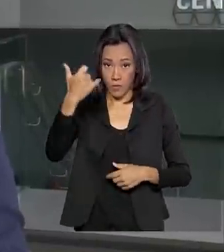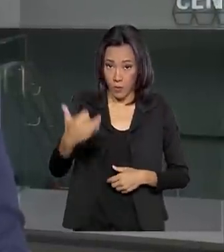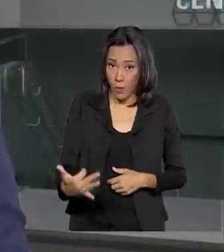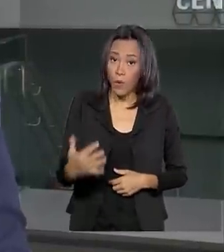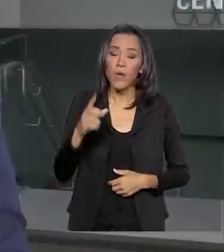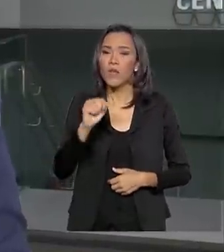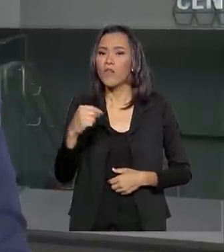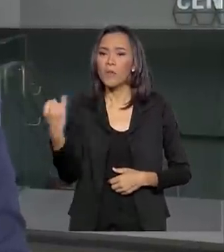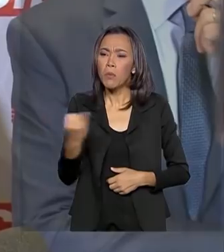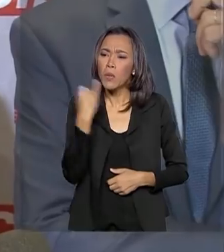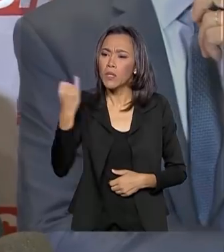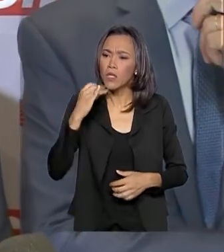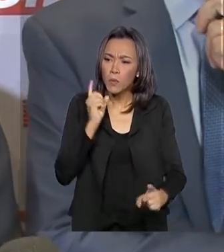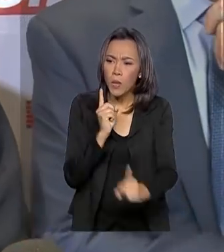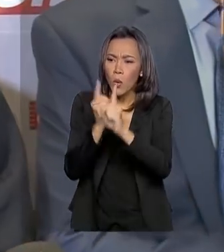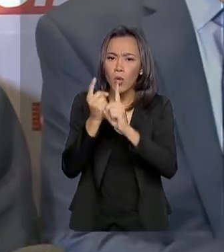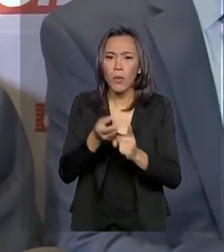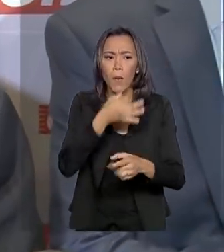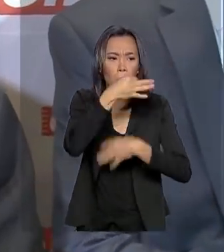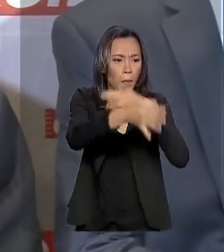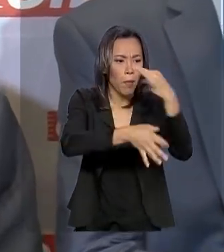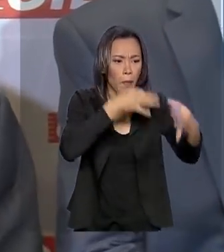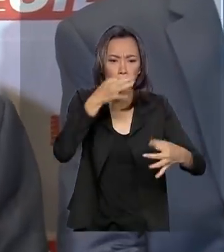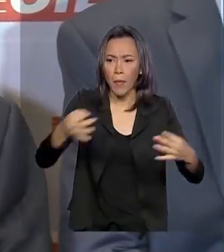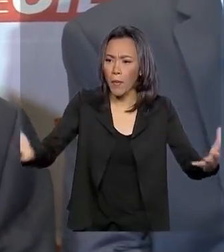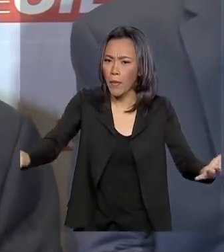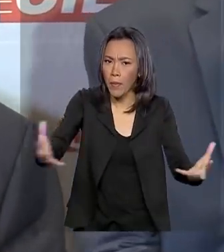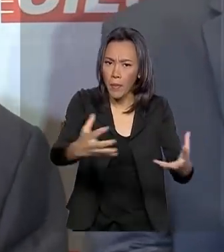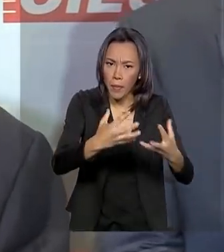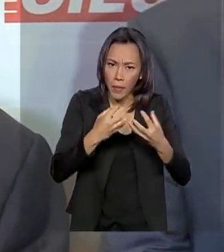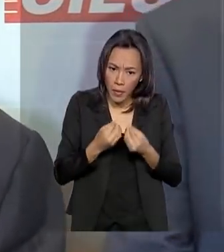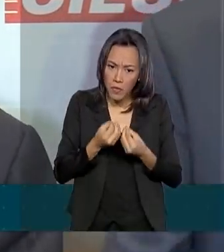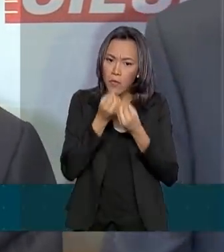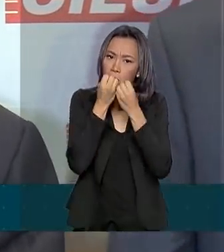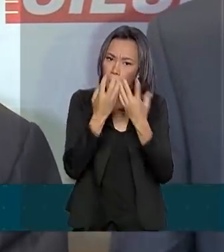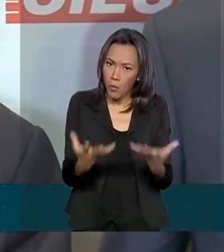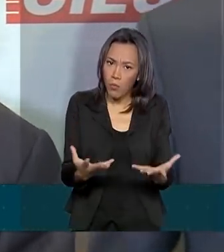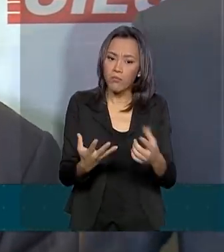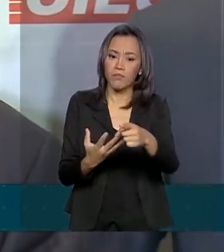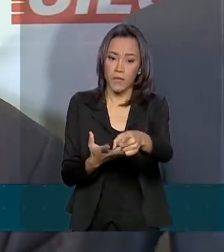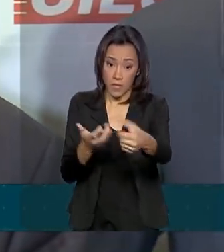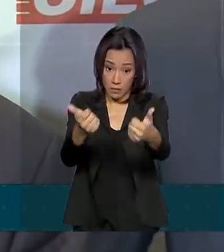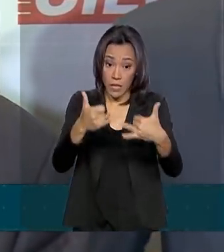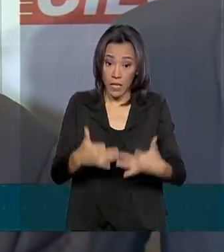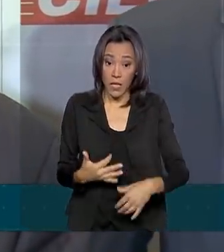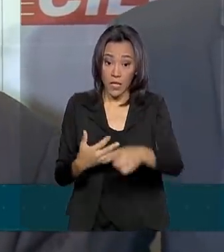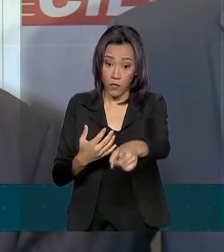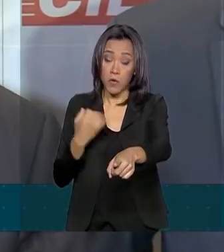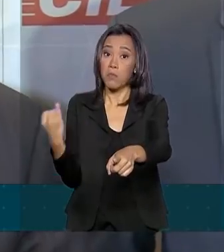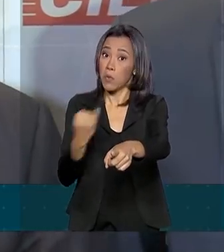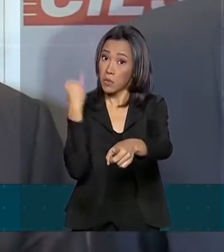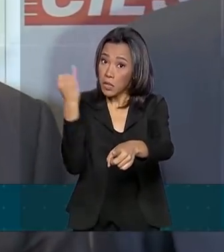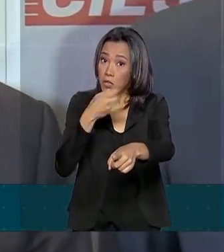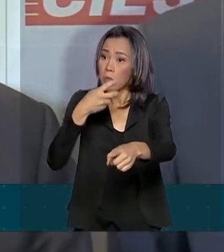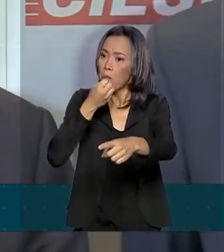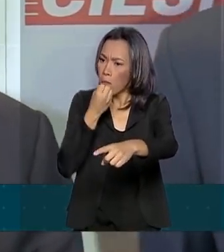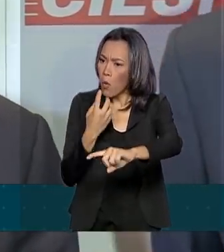as demandas do setor produtivo. Ouvimos depoimentos extraordinariamente positivos sobre as vendas.